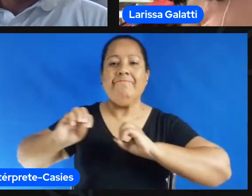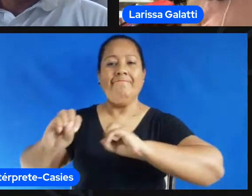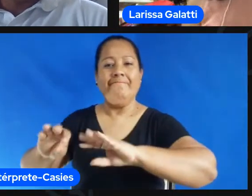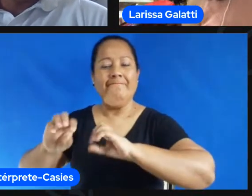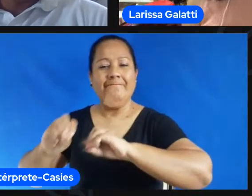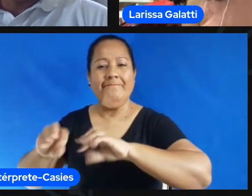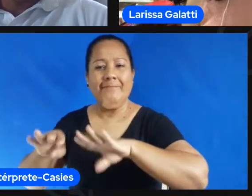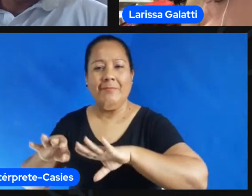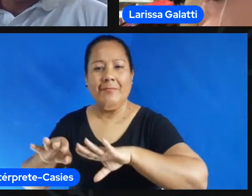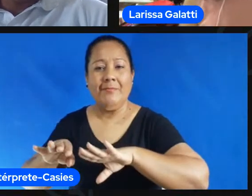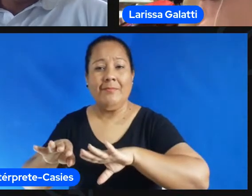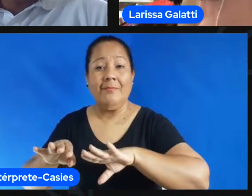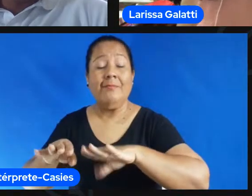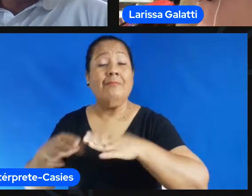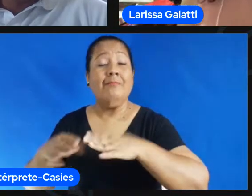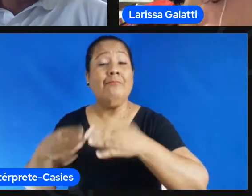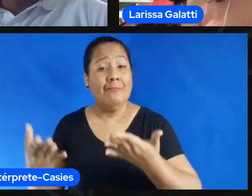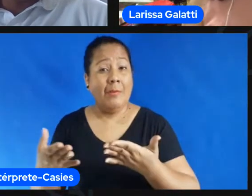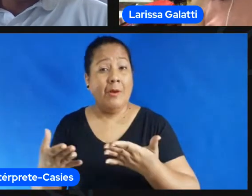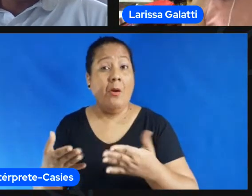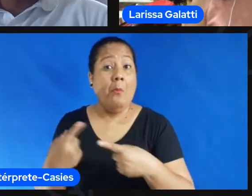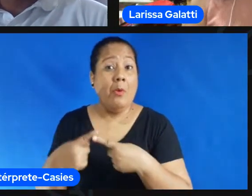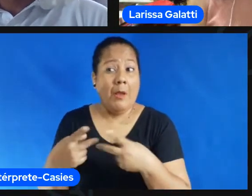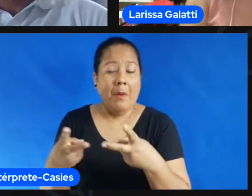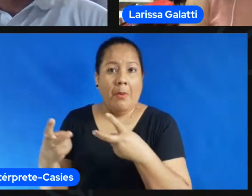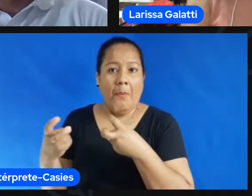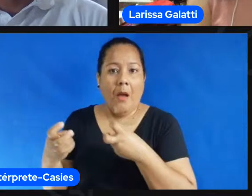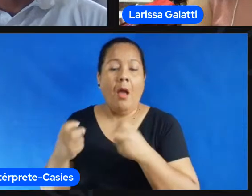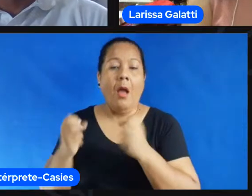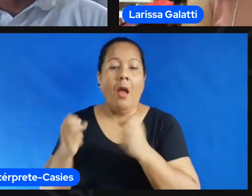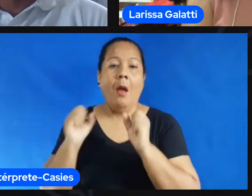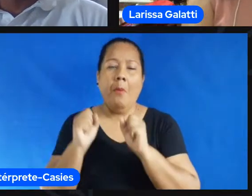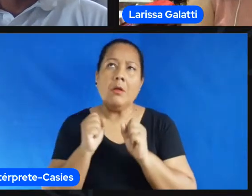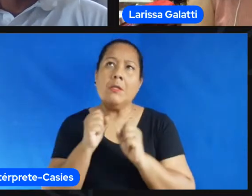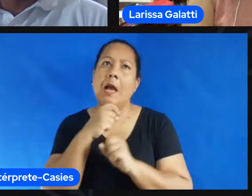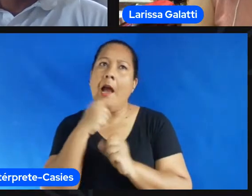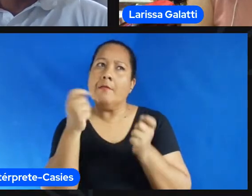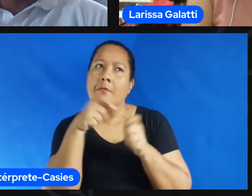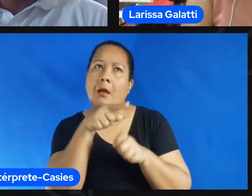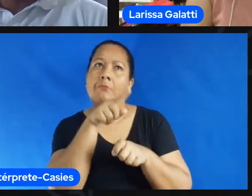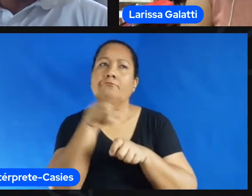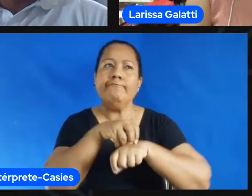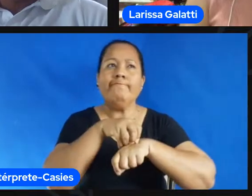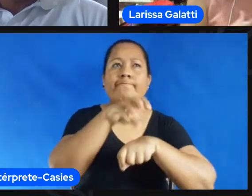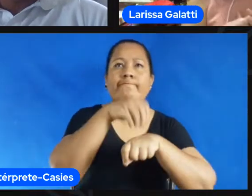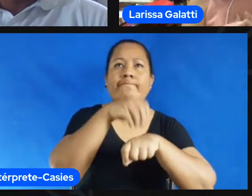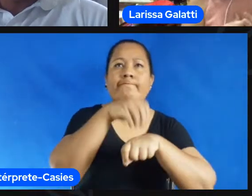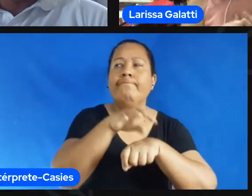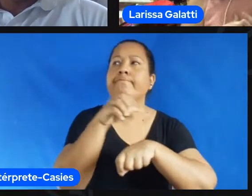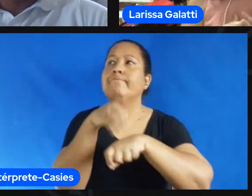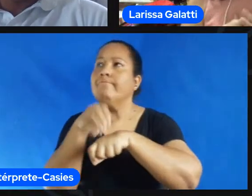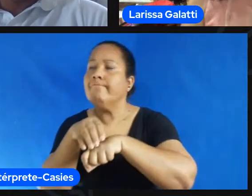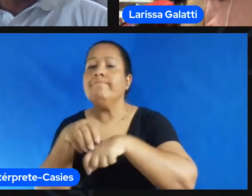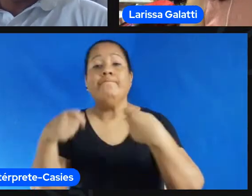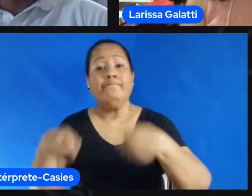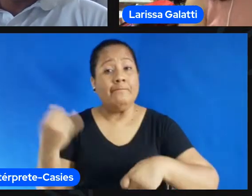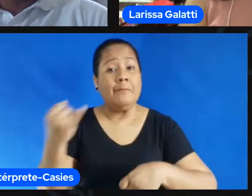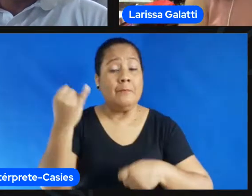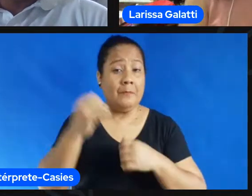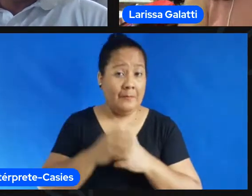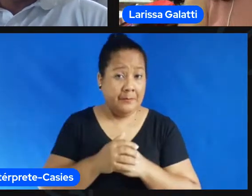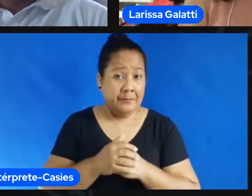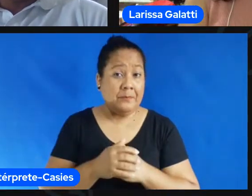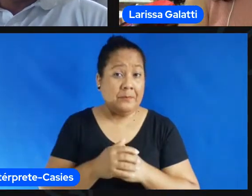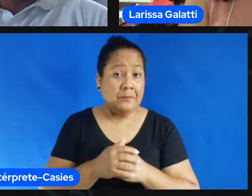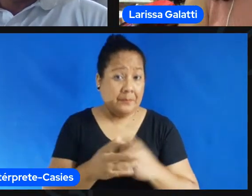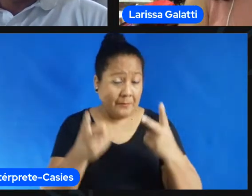a gente oferecer pra professores não reflexão faz a diferença então a gente vai ter um embasamento pra dizer isso quando eu sou professora eu também